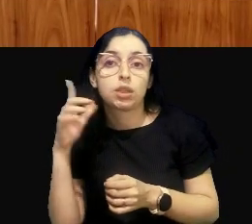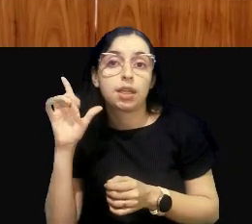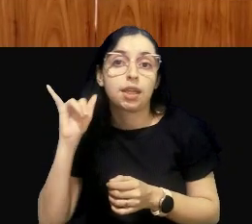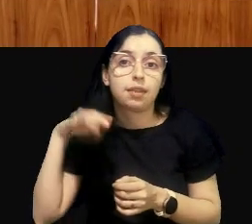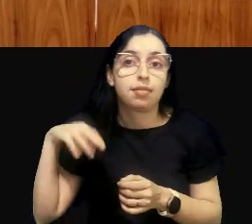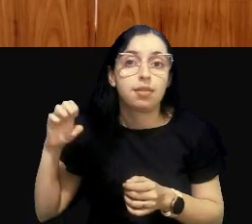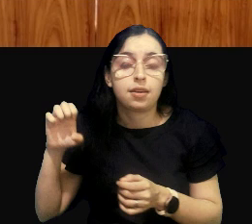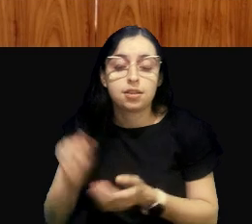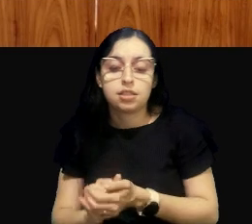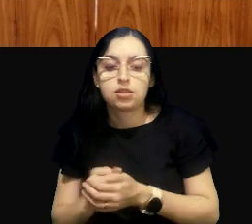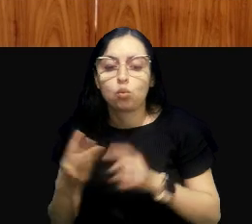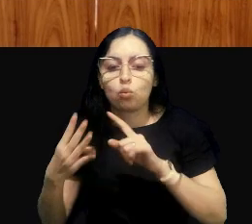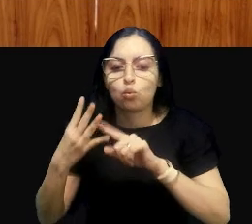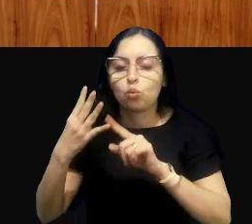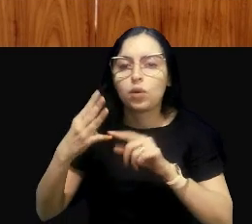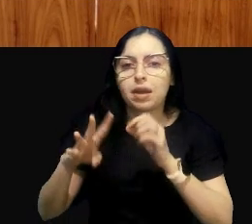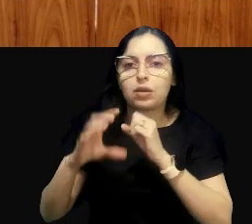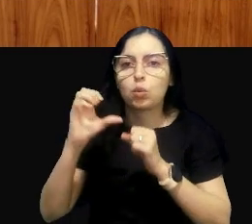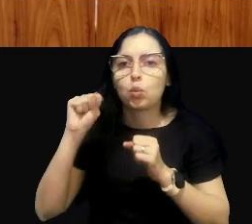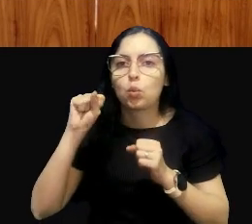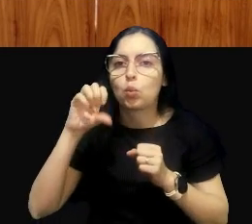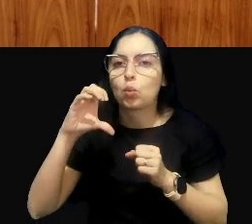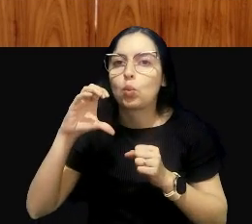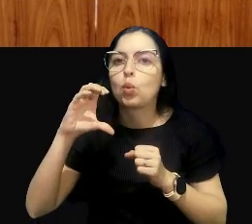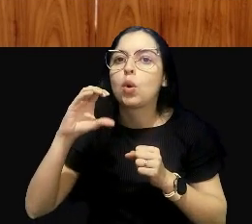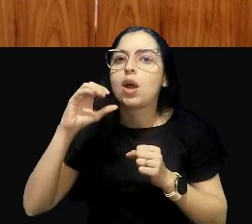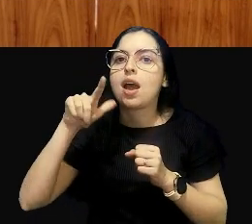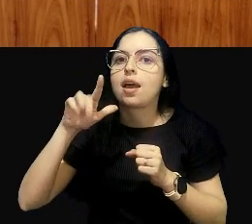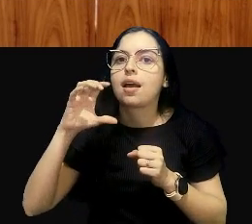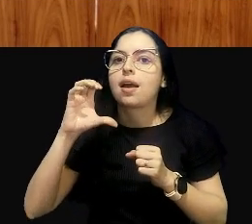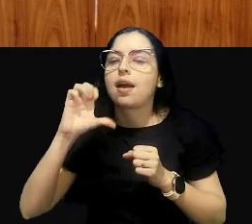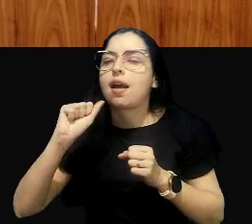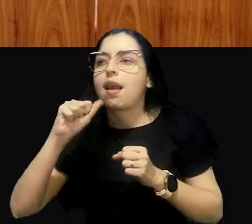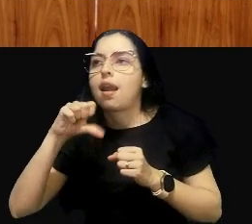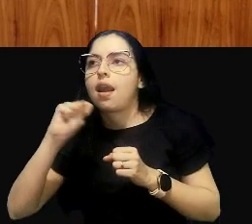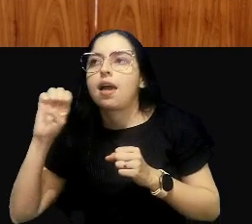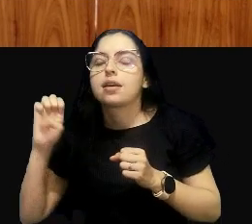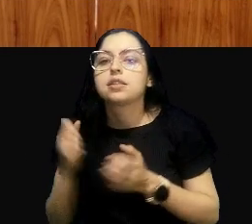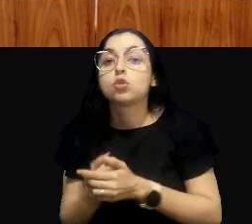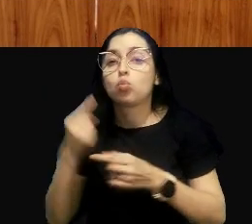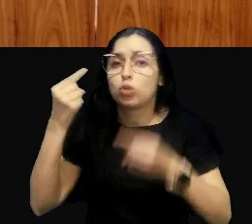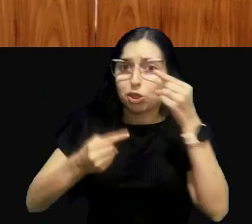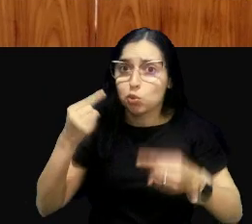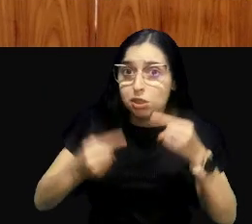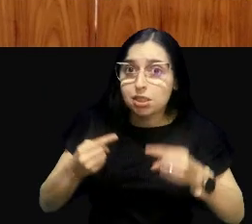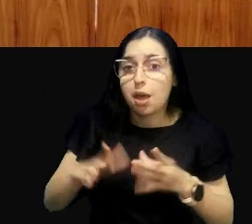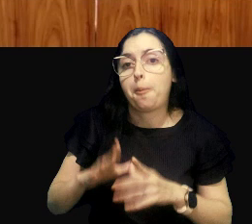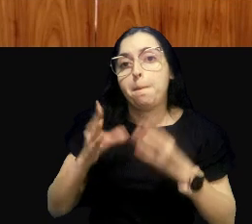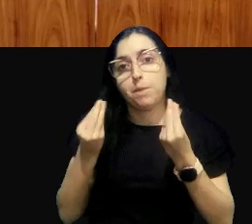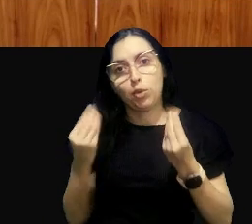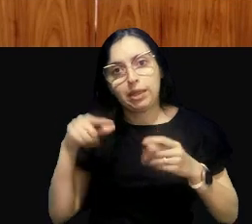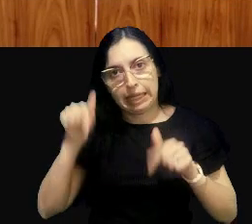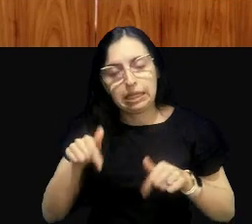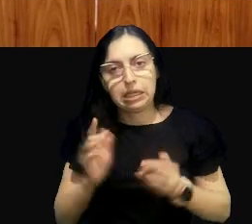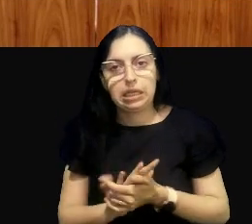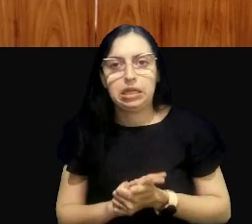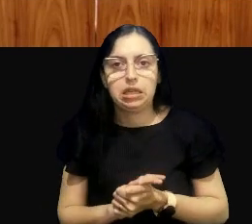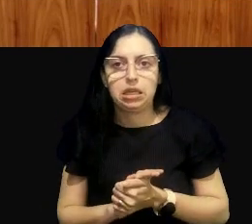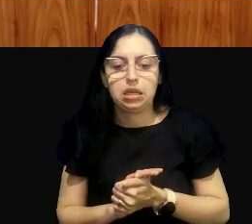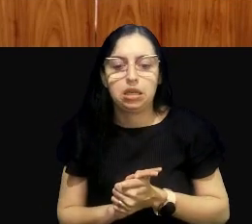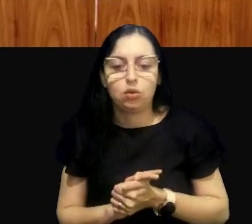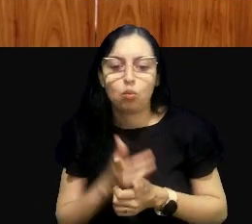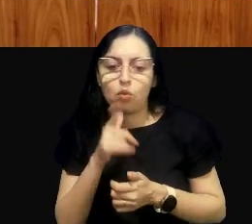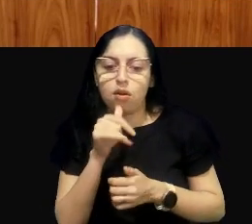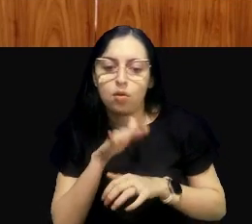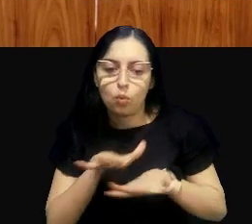classe 4, né, essa é uma discussão, que a gente também tem, bastante aqui, se eu fosse um Rio classe 4,